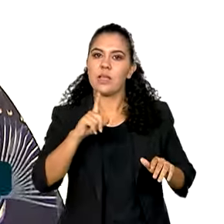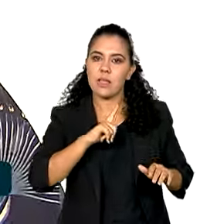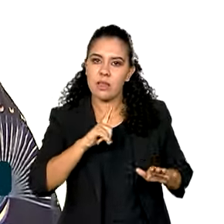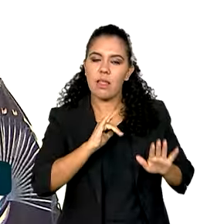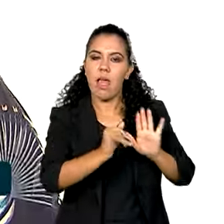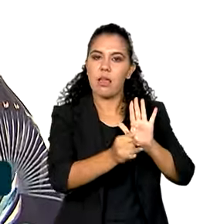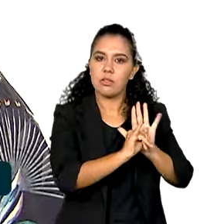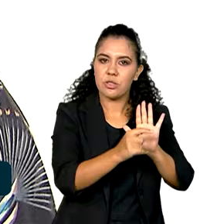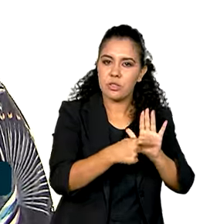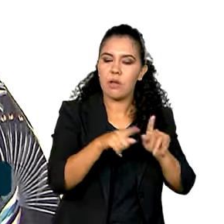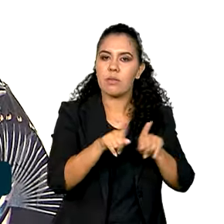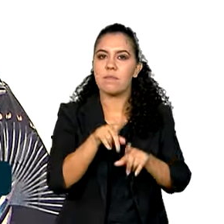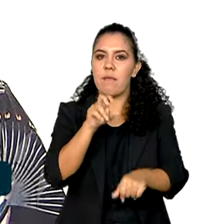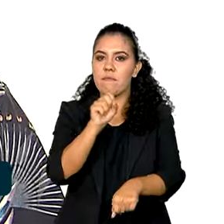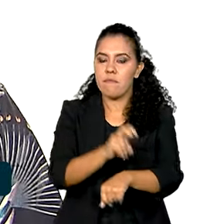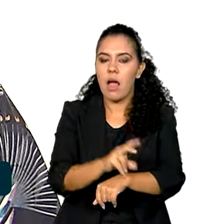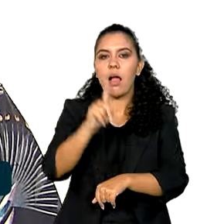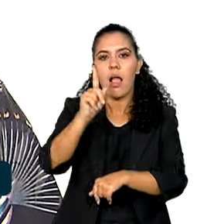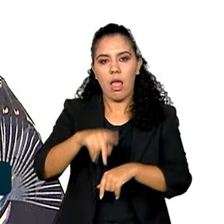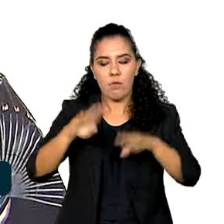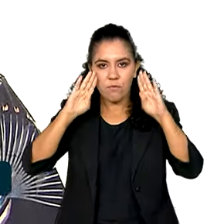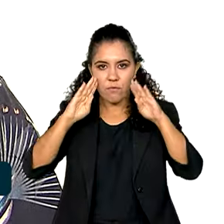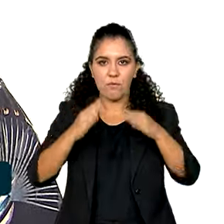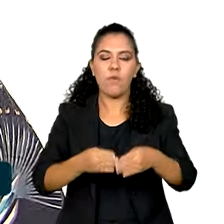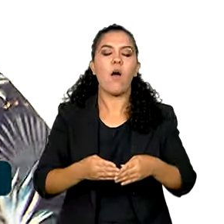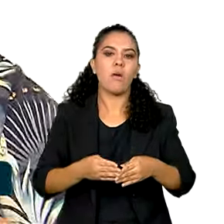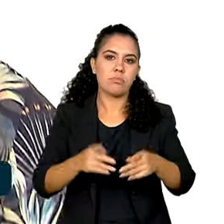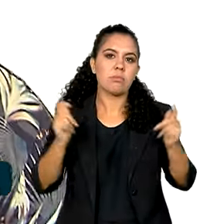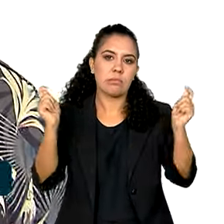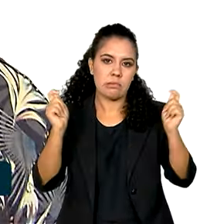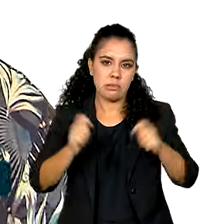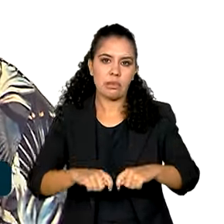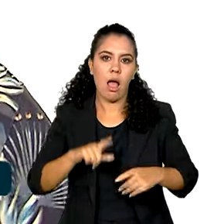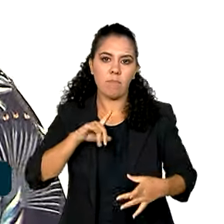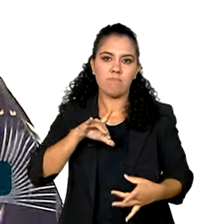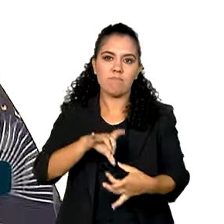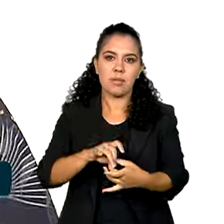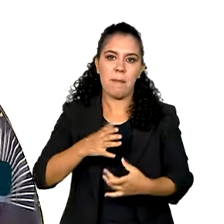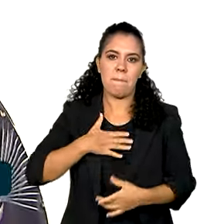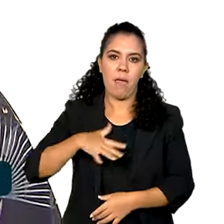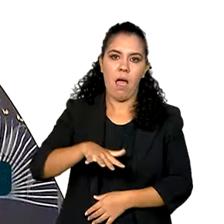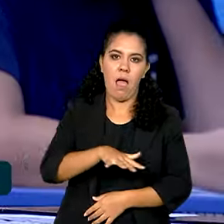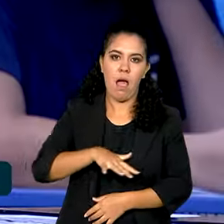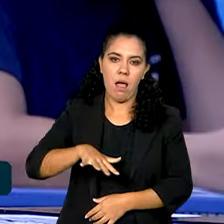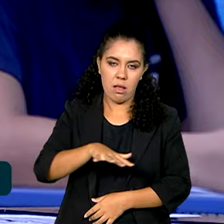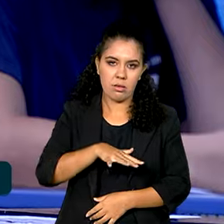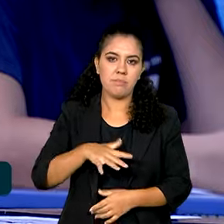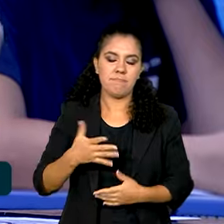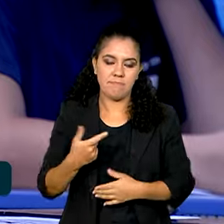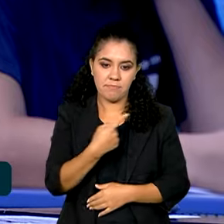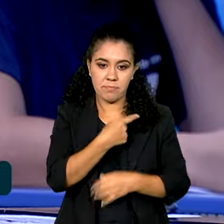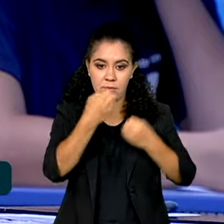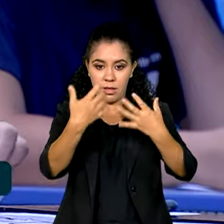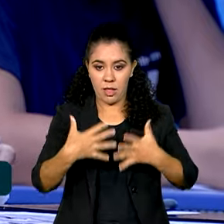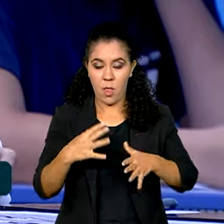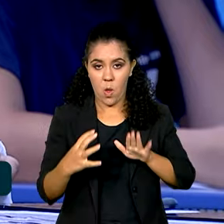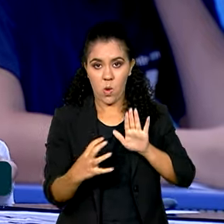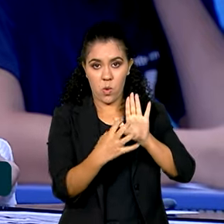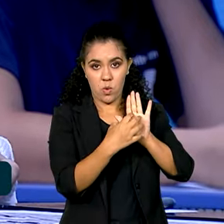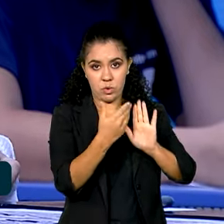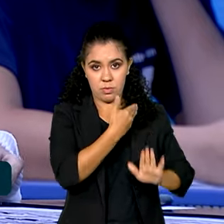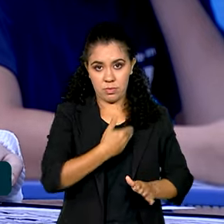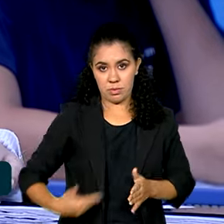nas vagas, eu acredito que é um foco que pode sim ser relativo à minha área e com certeza faz sentido para mim. O concurso público está